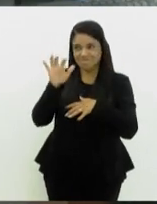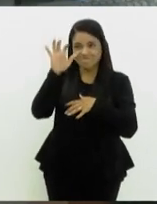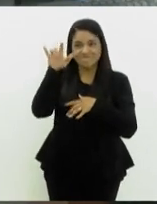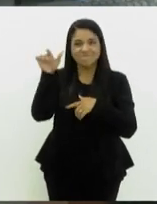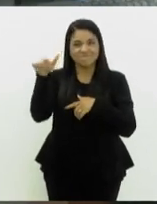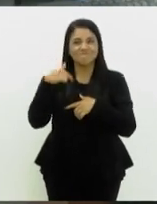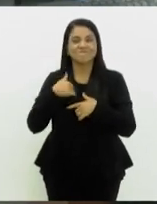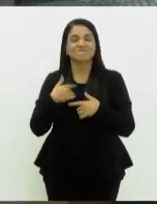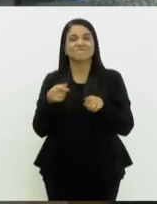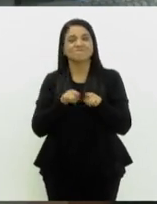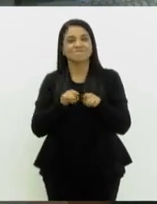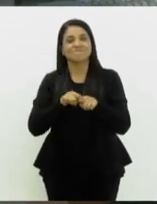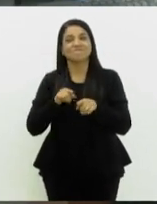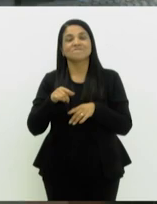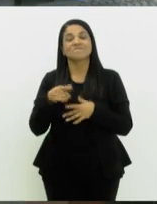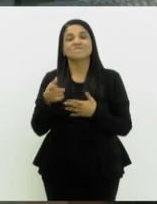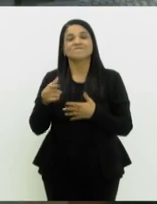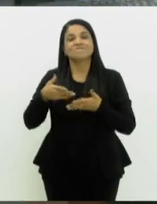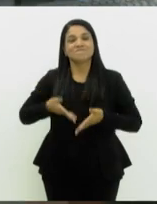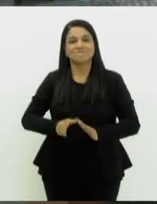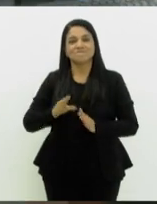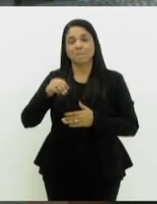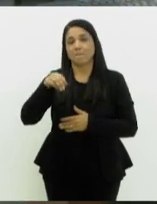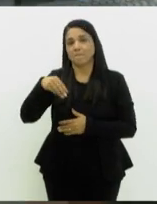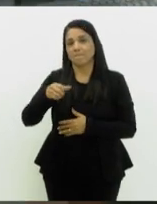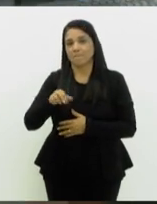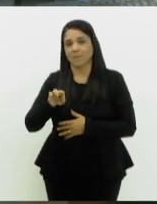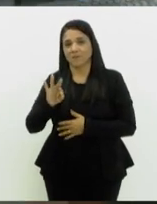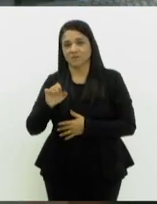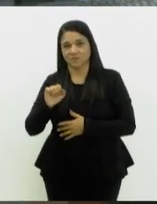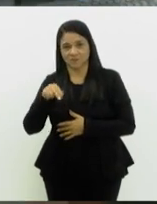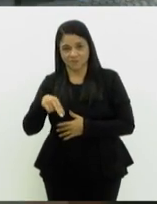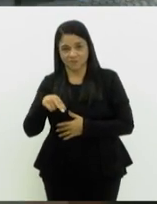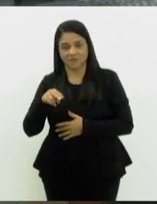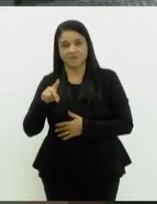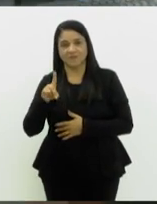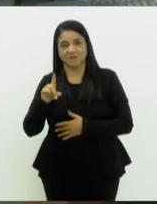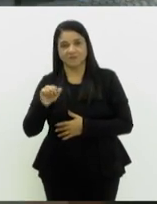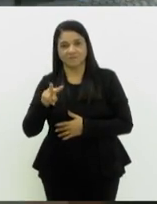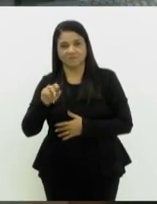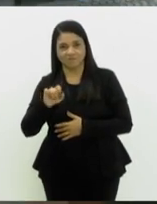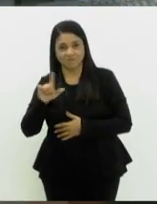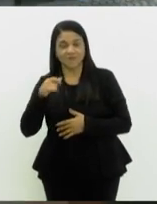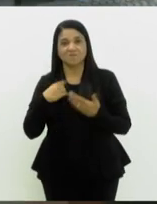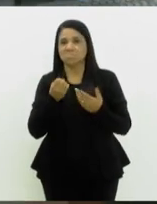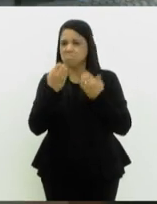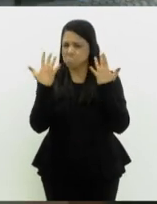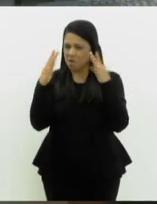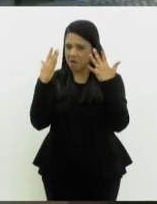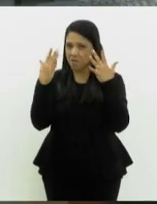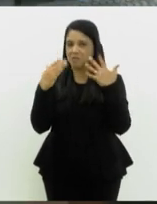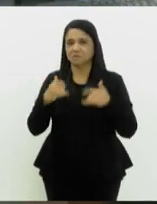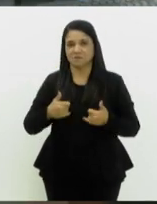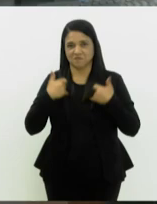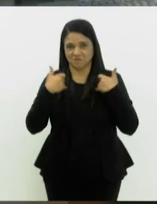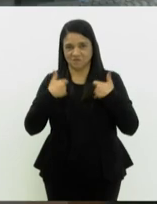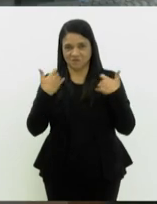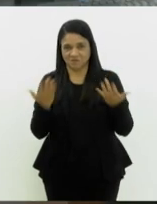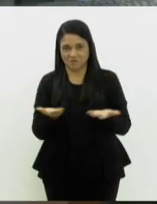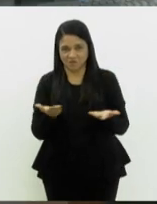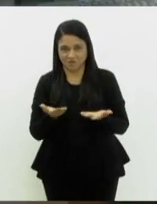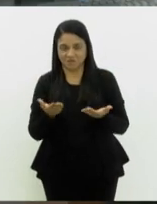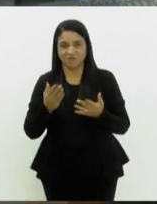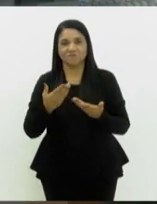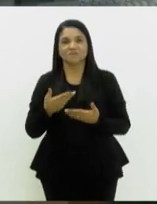E também uma cidade que é muito acolhedora. Parabéns a duas barras pelo aniversário de hoje. Vamos ver agora como está